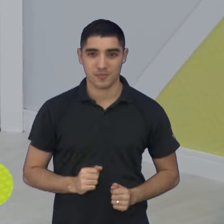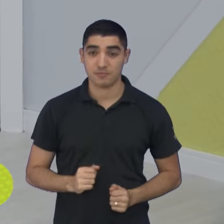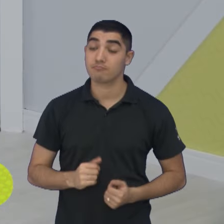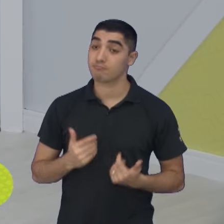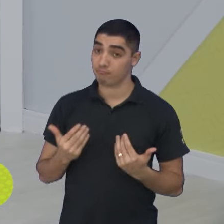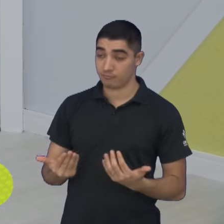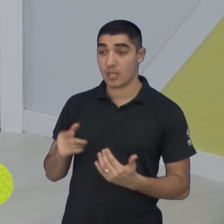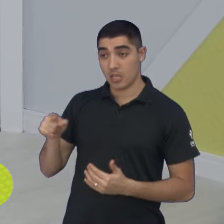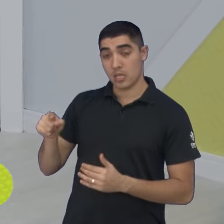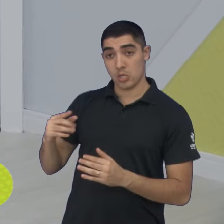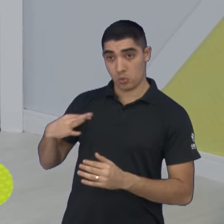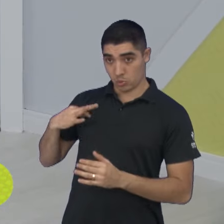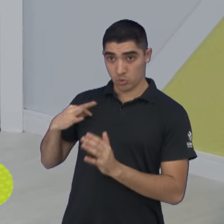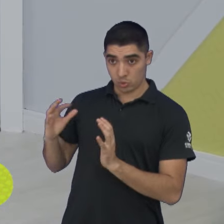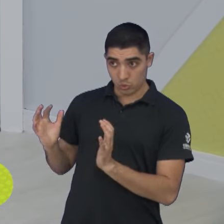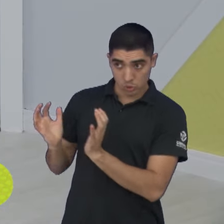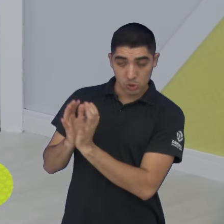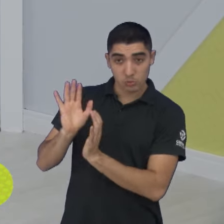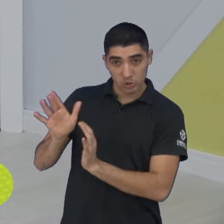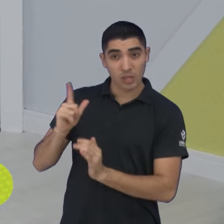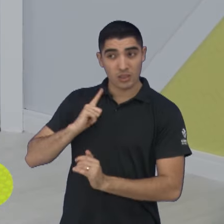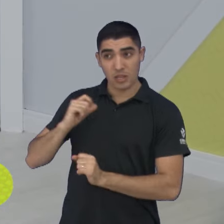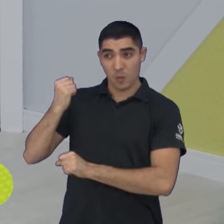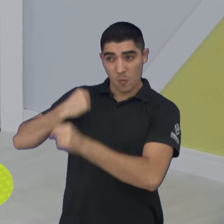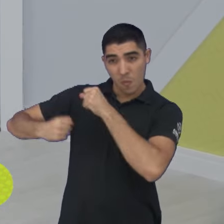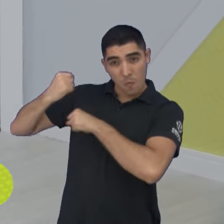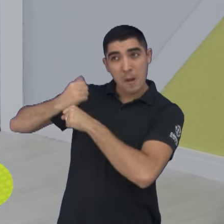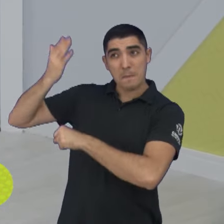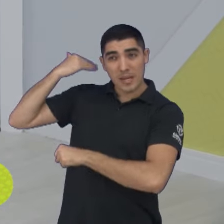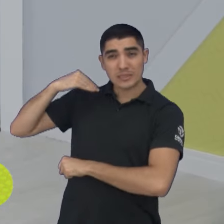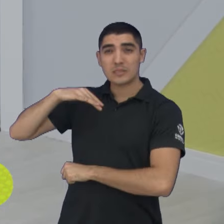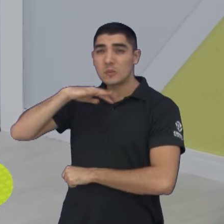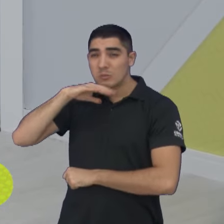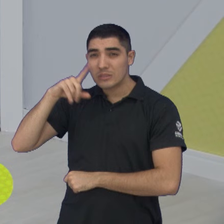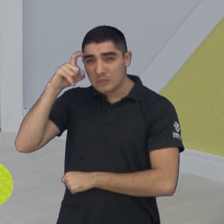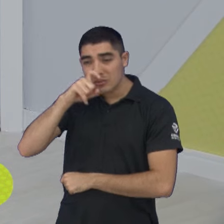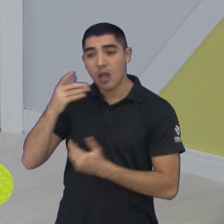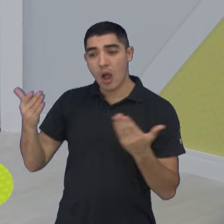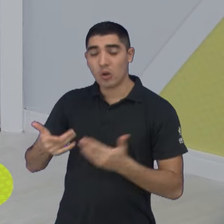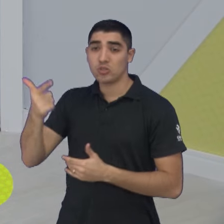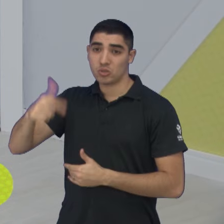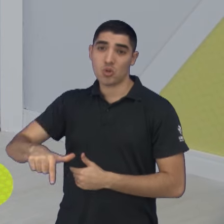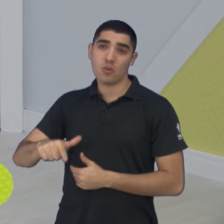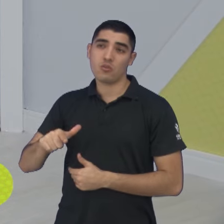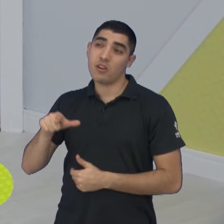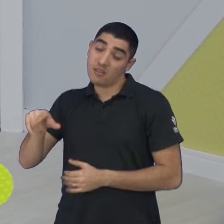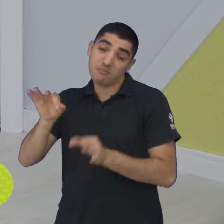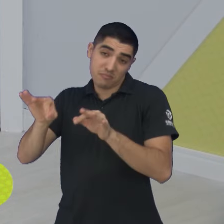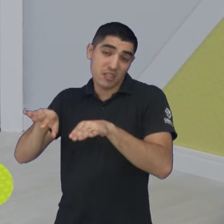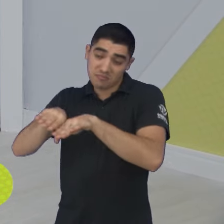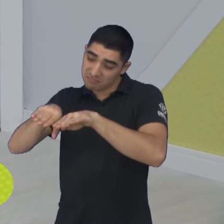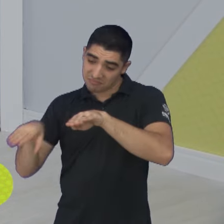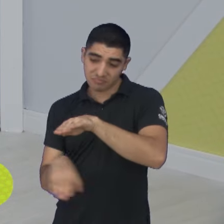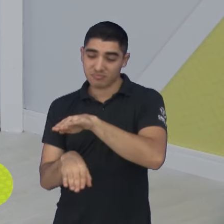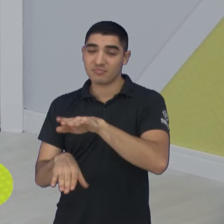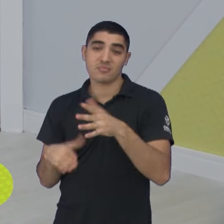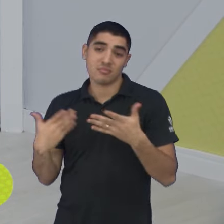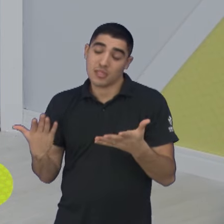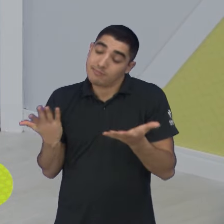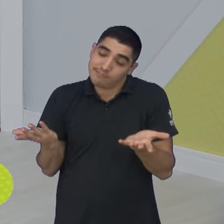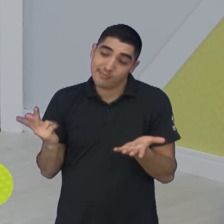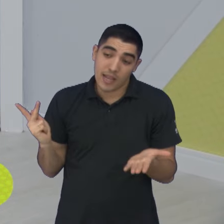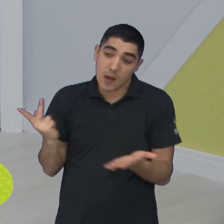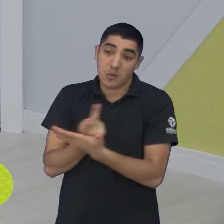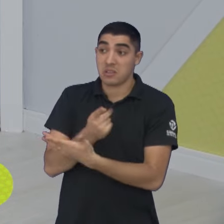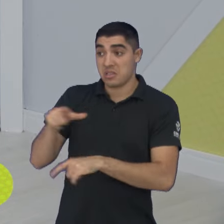time que já está com dificuldade ano passado, vem com dificuldade pra esse ano, então é franco favorito a cair, né? É uma sacanagem também. Mas, enfim, faz parte da vida, os